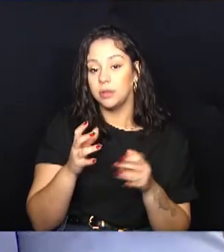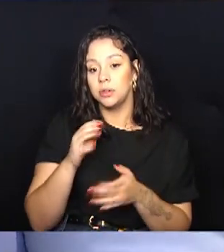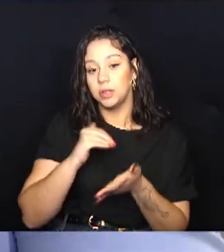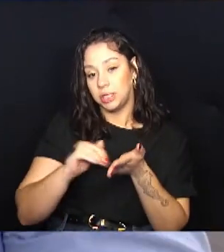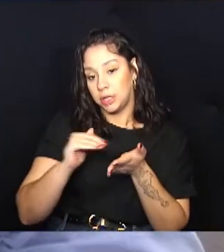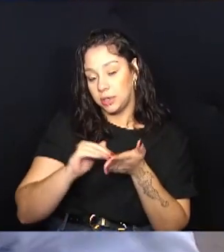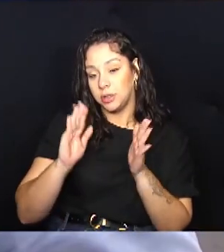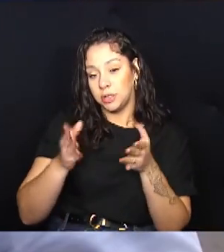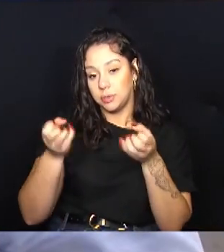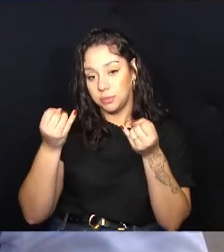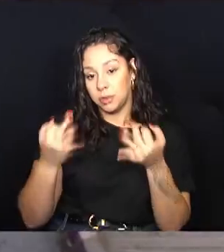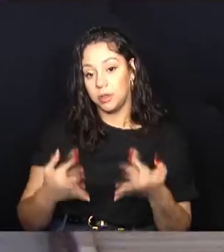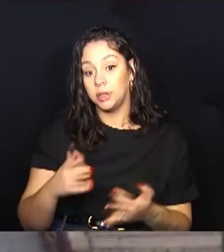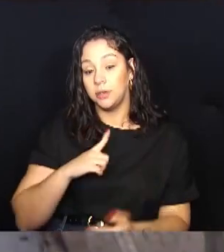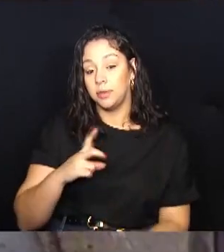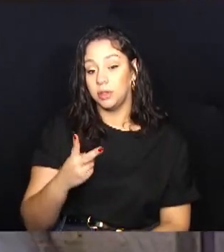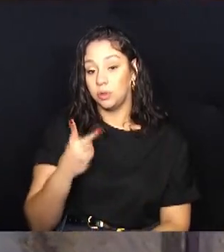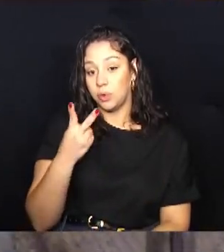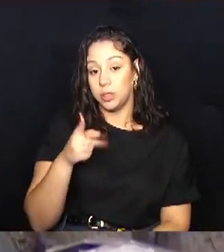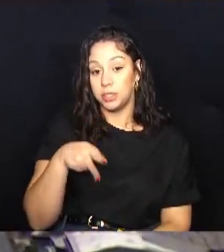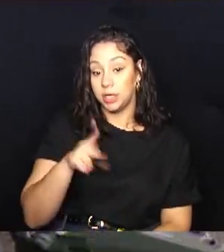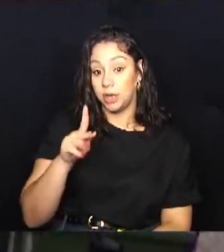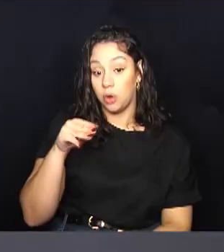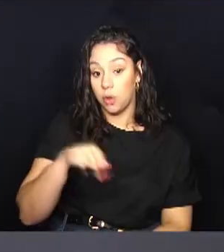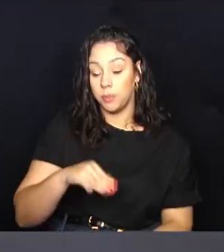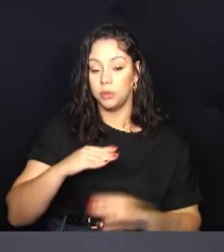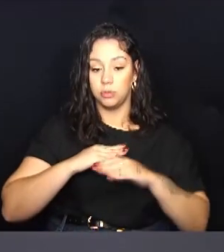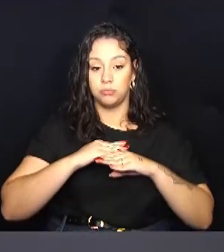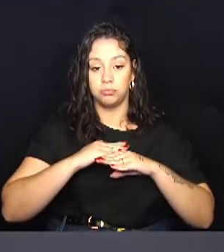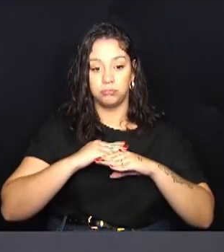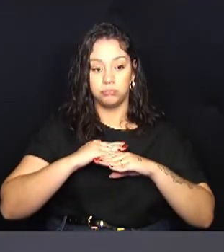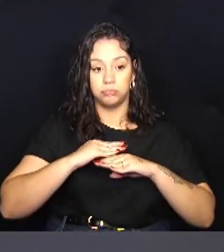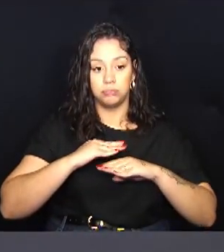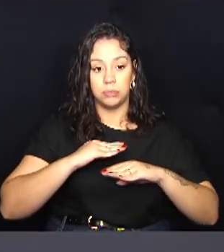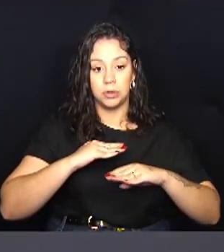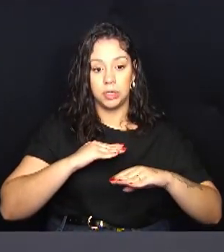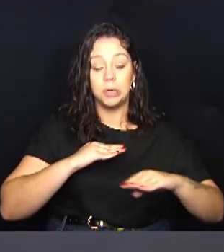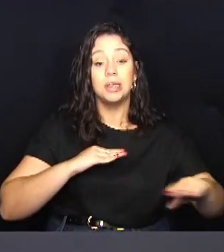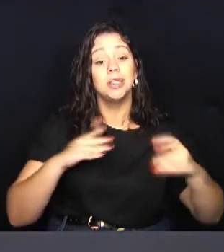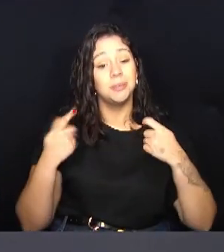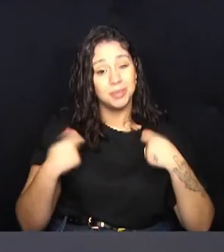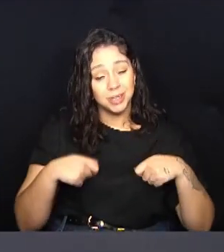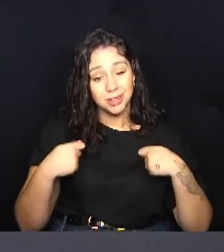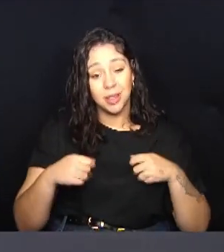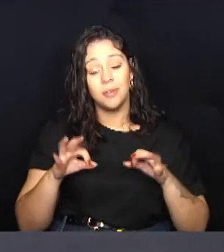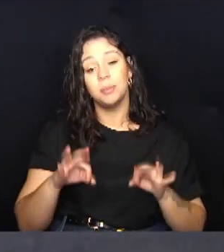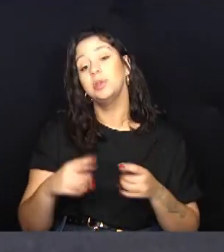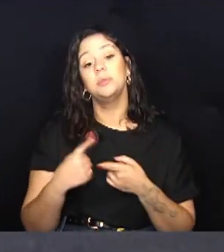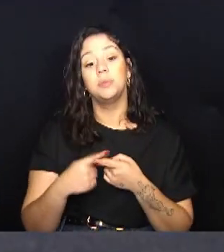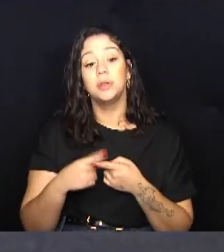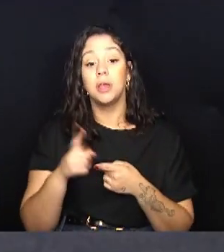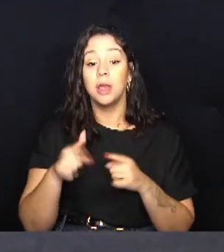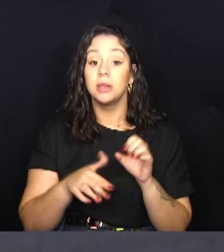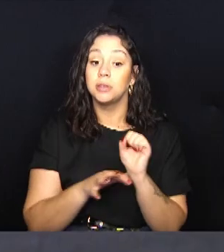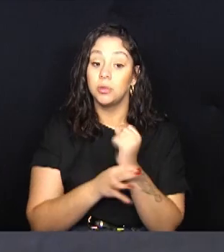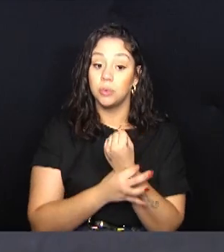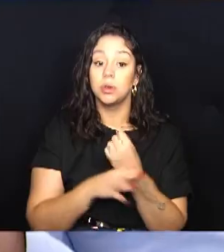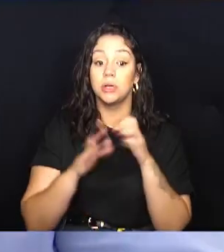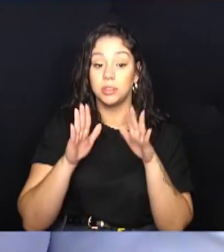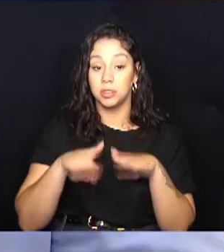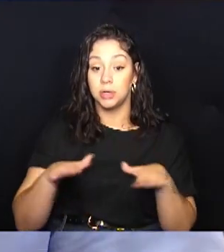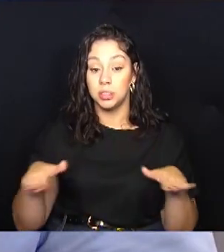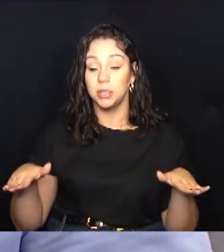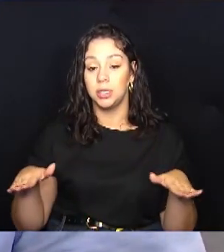ele cumpriu, foram dois quilômetros, um recapeamento num piso que realmente estava precisando, por quê? Segurança também das crianças,